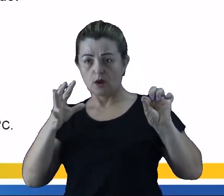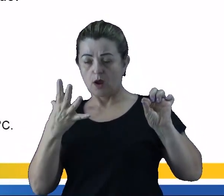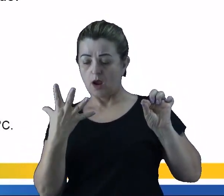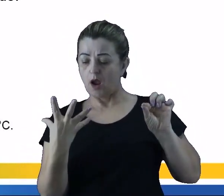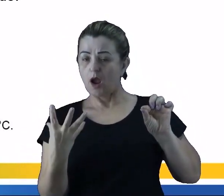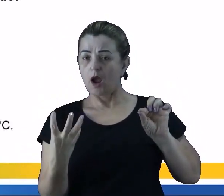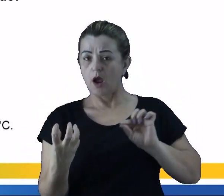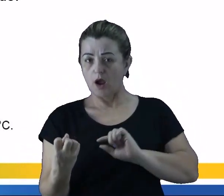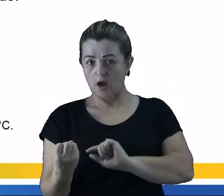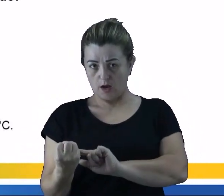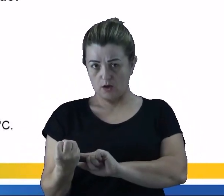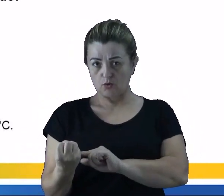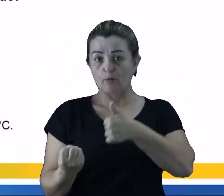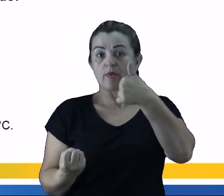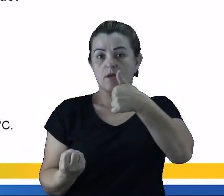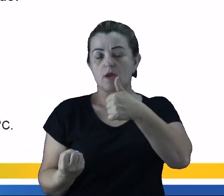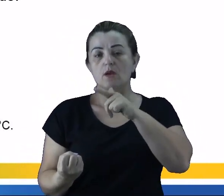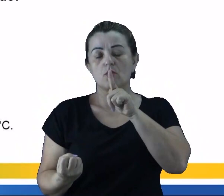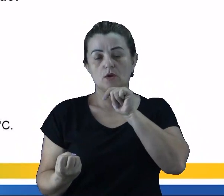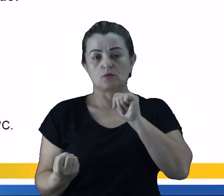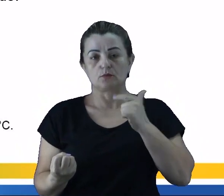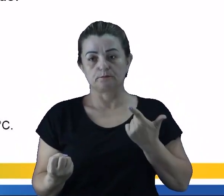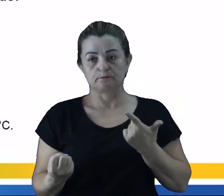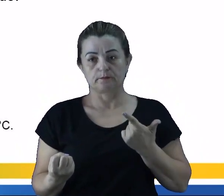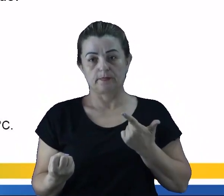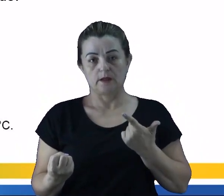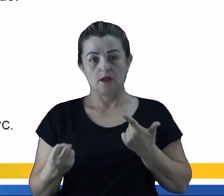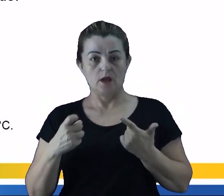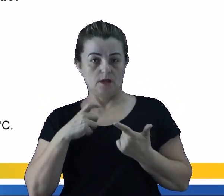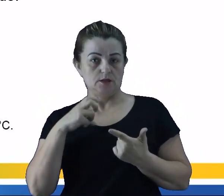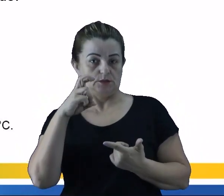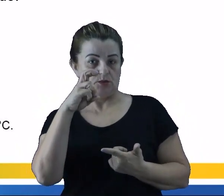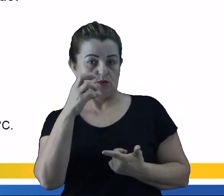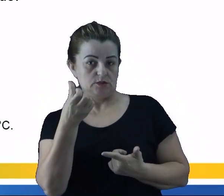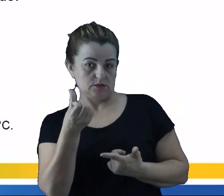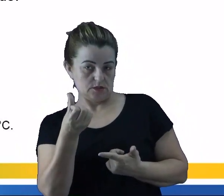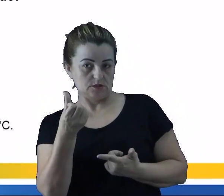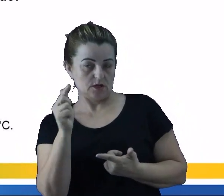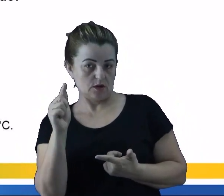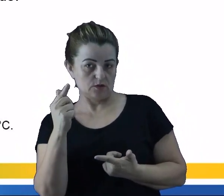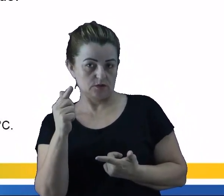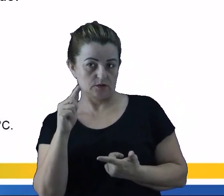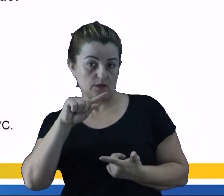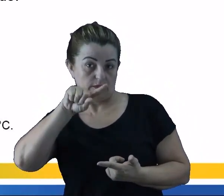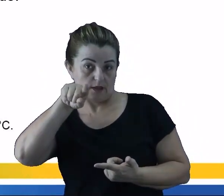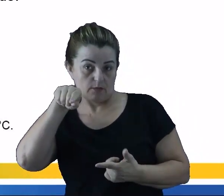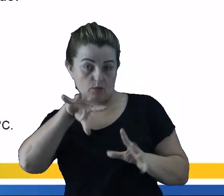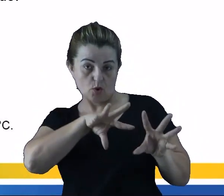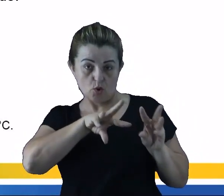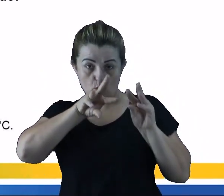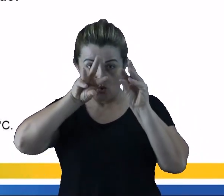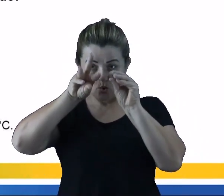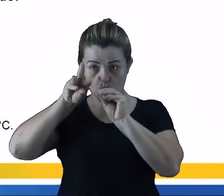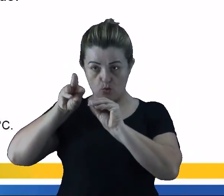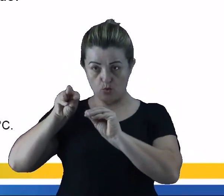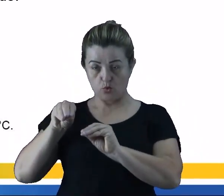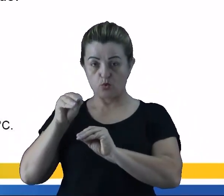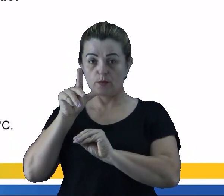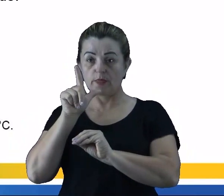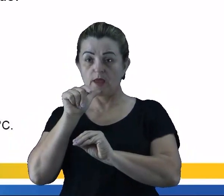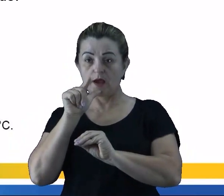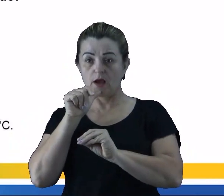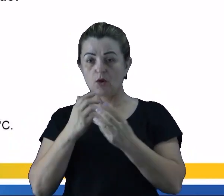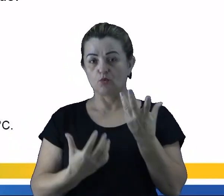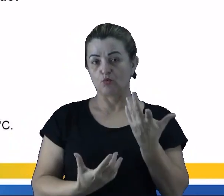aqui a gente recolhe o primeiro líquido. Então, ali é 56 graus. Depois, quando a gente for recolher a água, a gente sabe que ela entra em